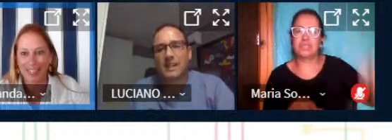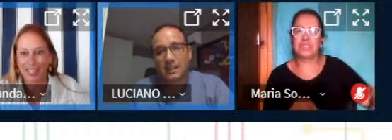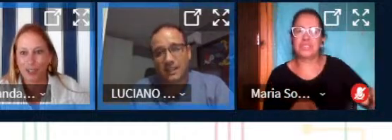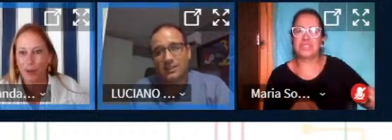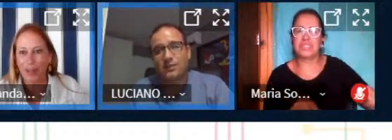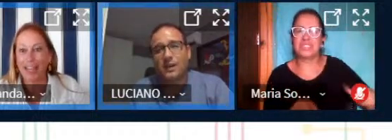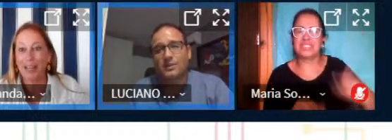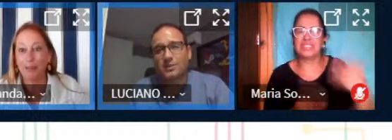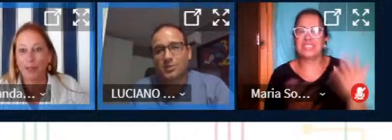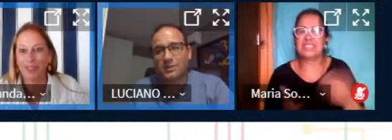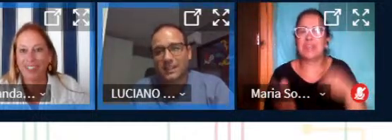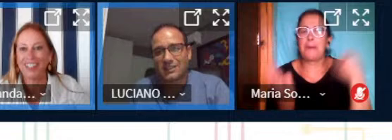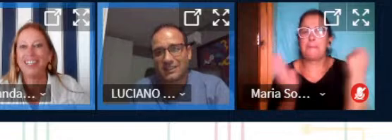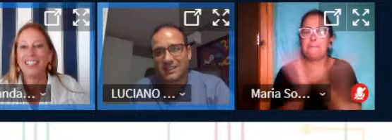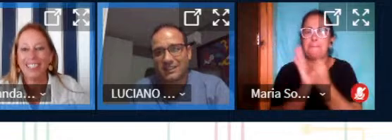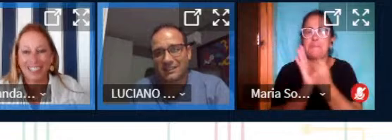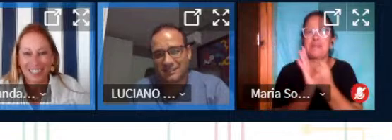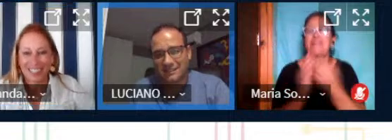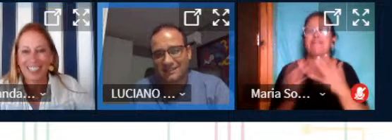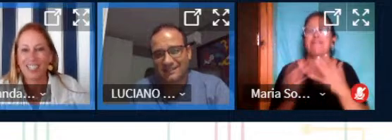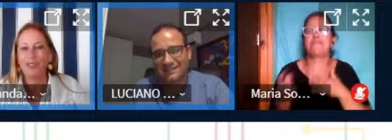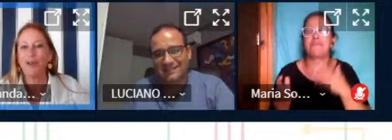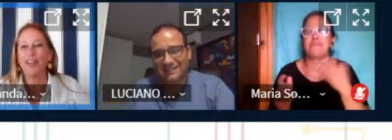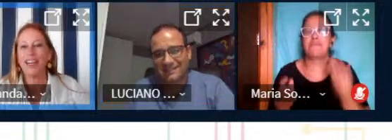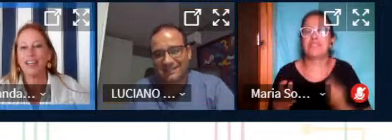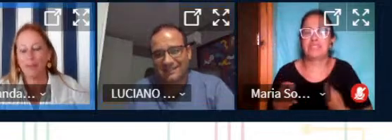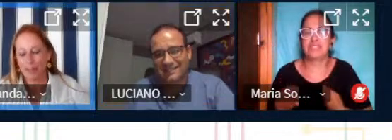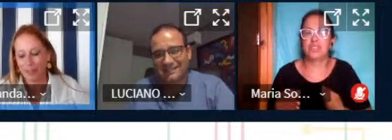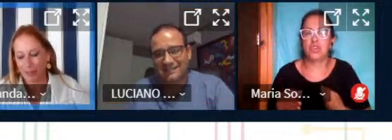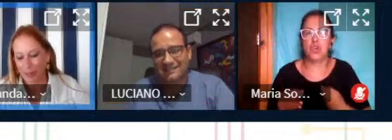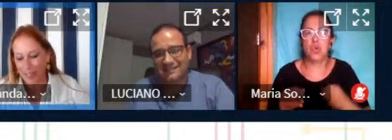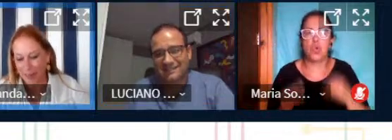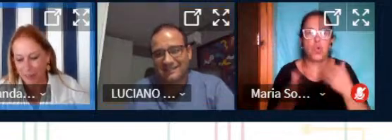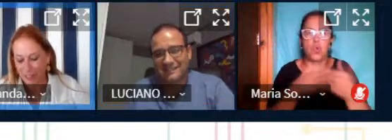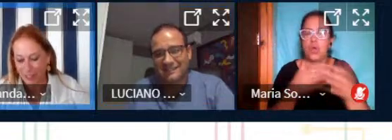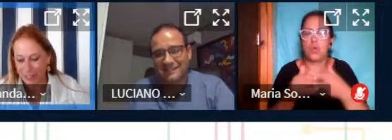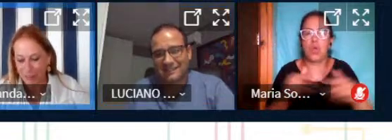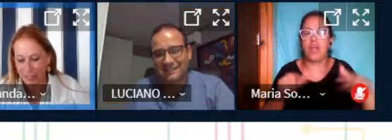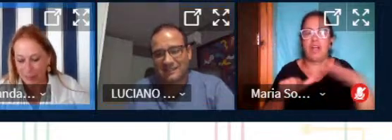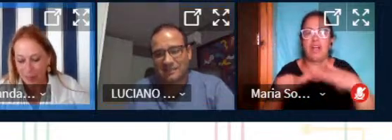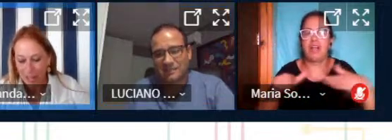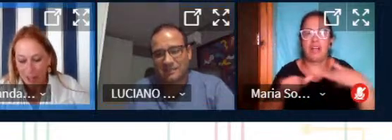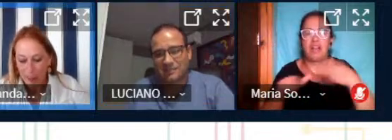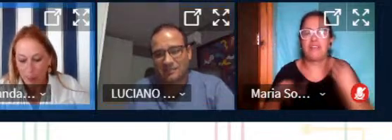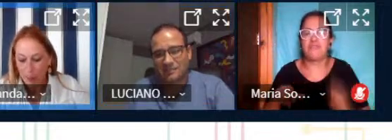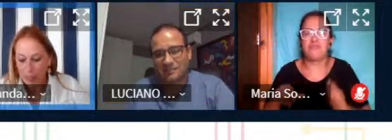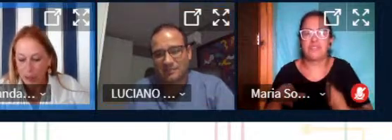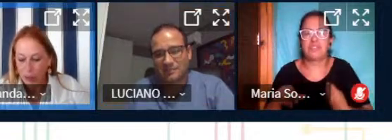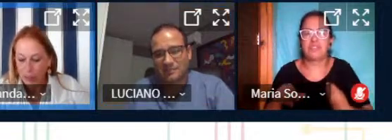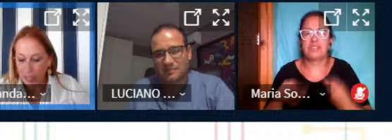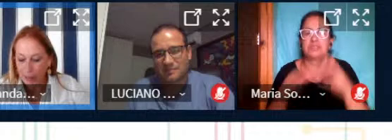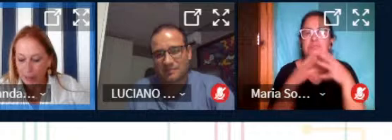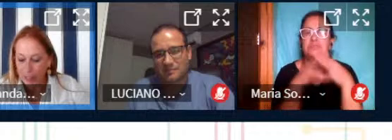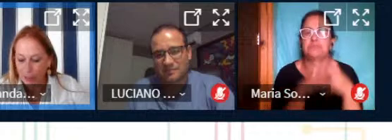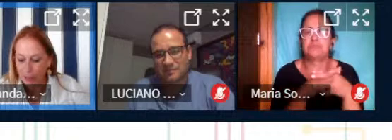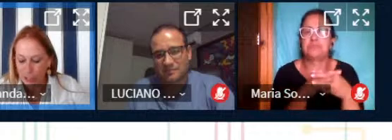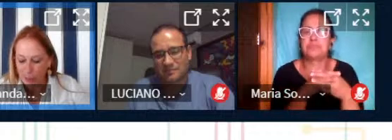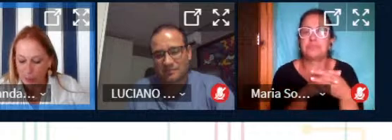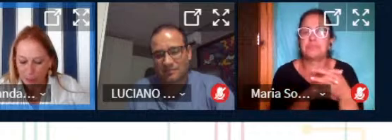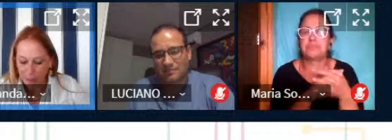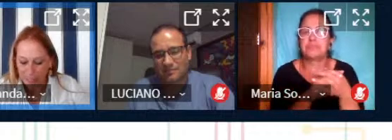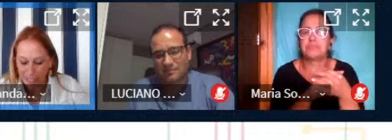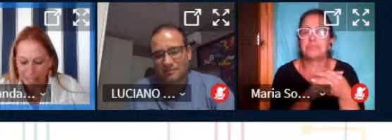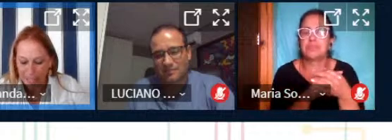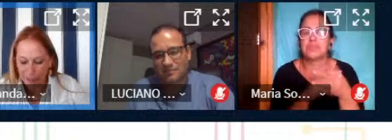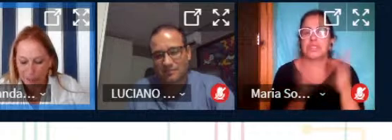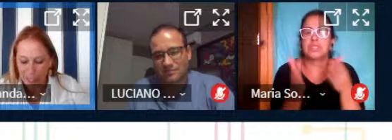grandes marcas seja em qualquer âmbito seja em qualquer âmbito em qualquer âmbito da nossa vida bom eu fazendo